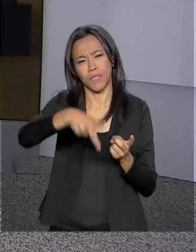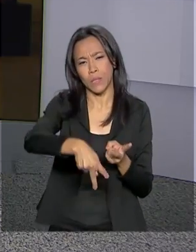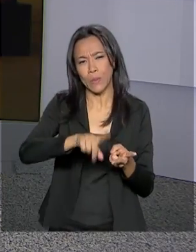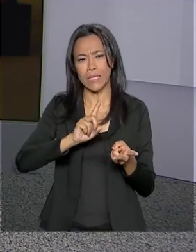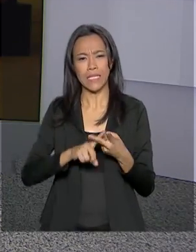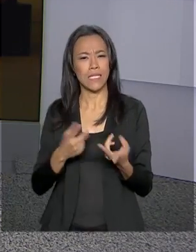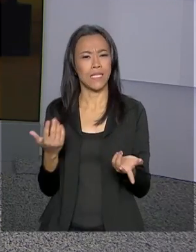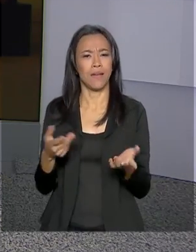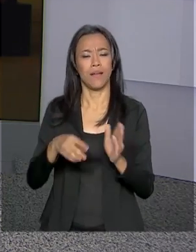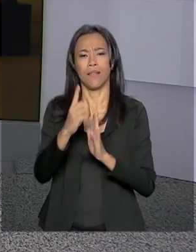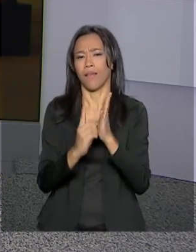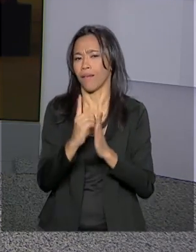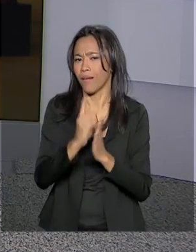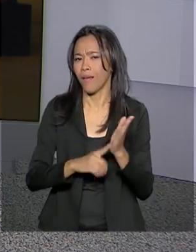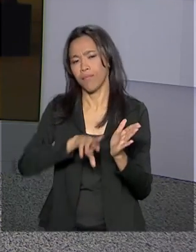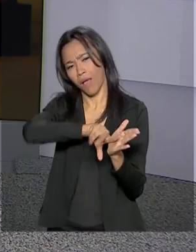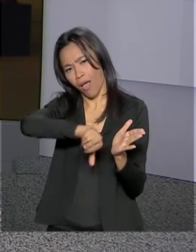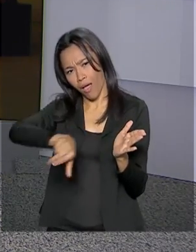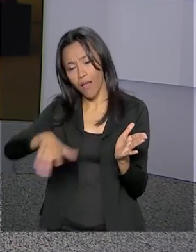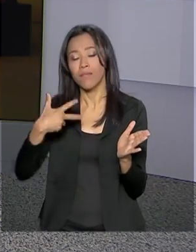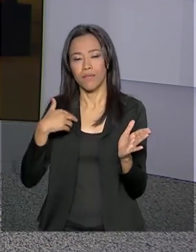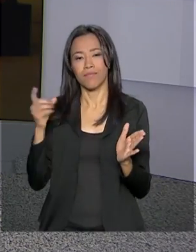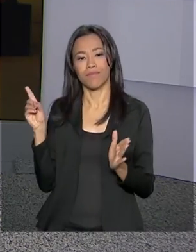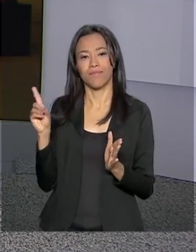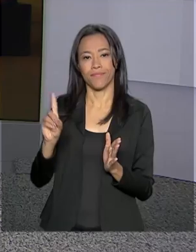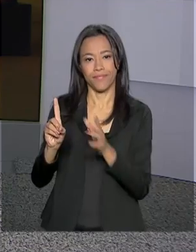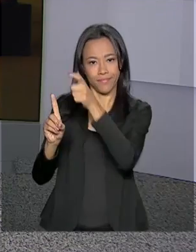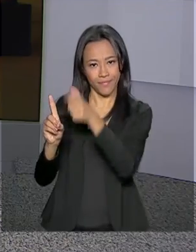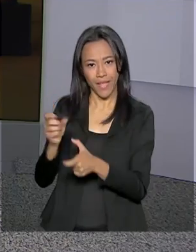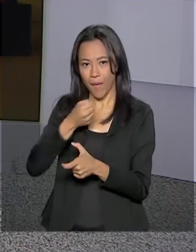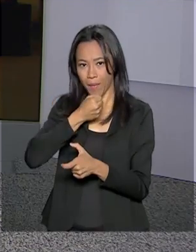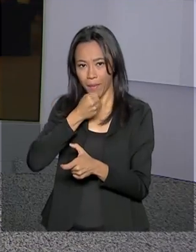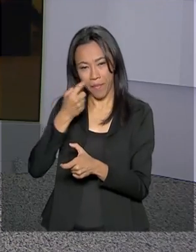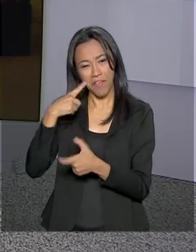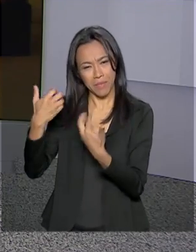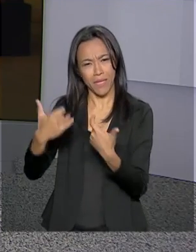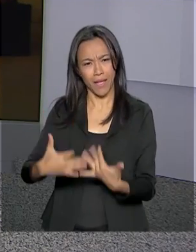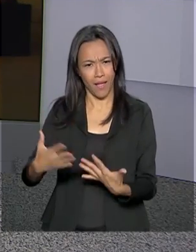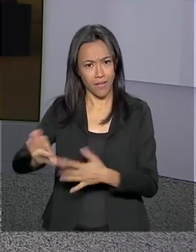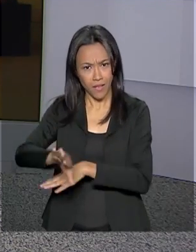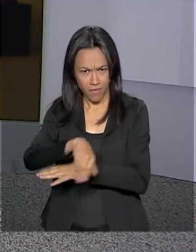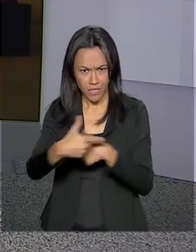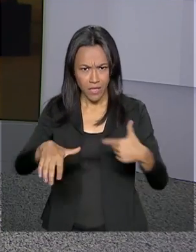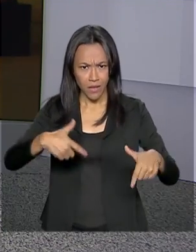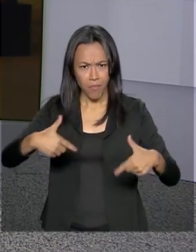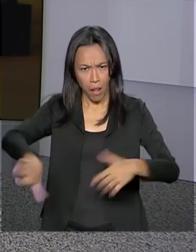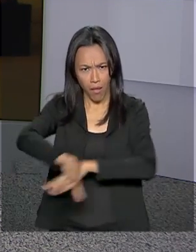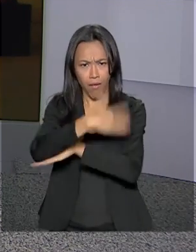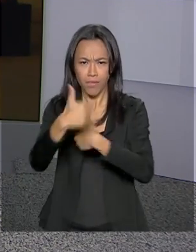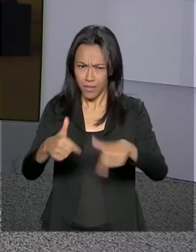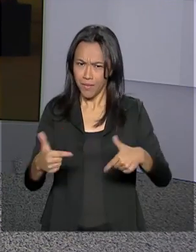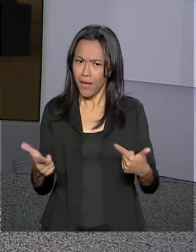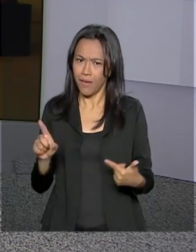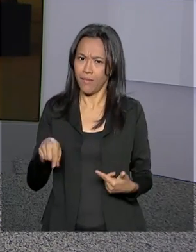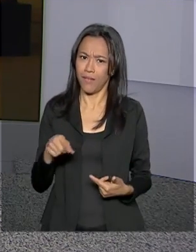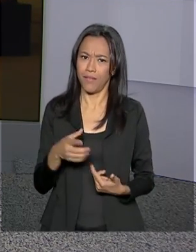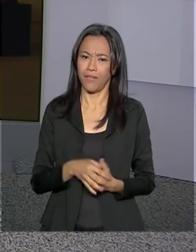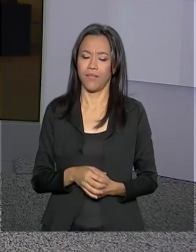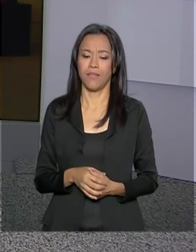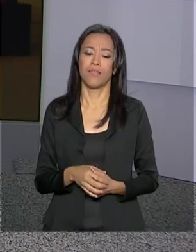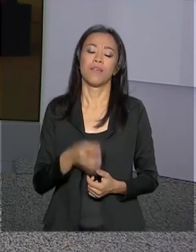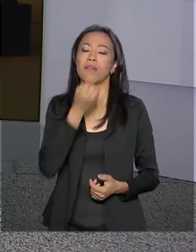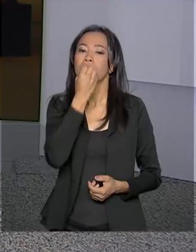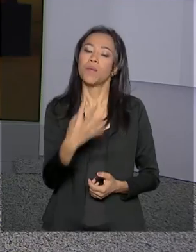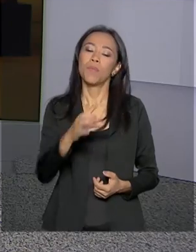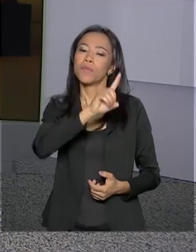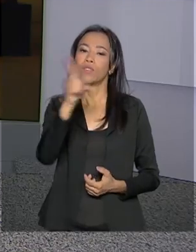conversar com a Selma Dias, que está acompanhando tudo por lá. Oi, Selma, terça-feira vai ser bem movimentada por aí também, né? Bom dia. Oi, Carla.